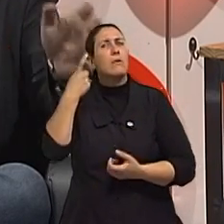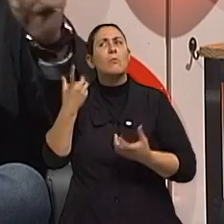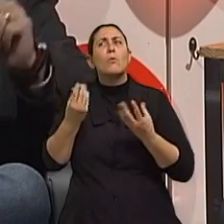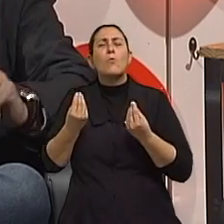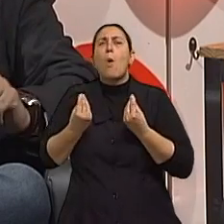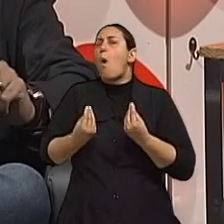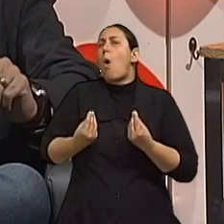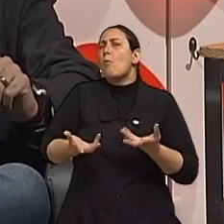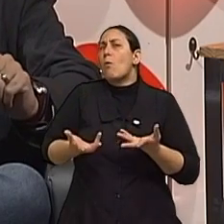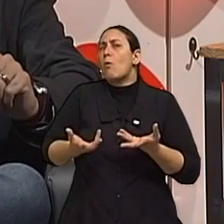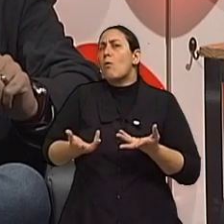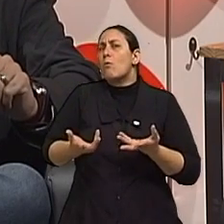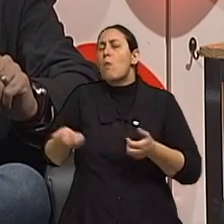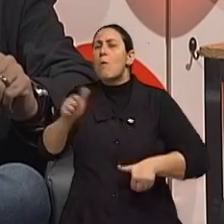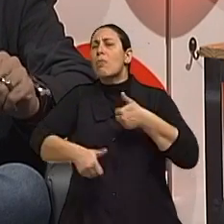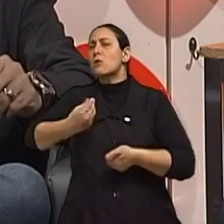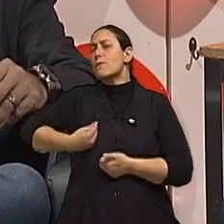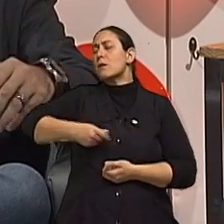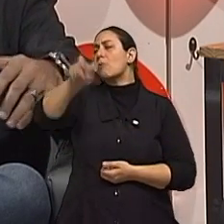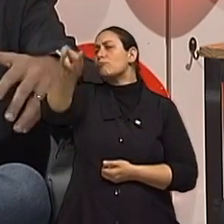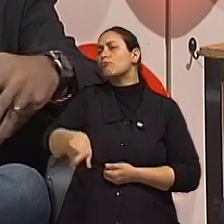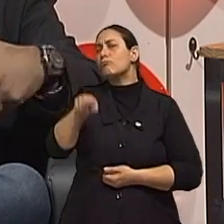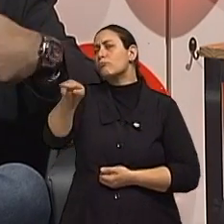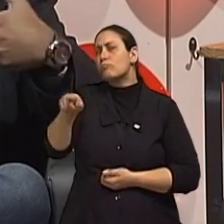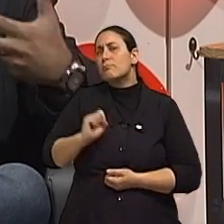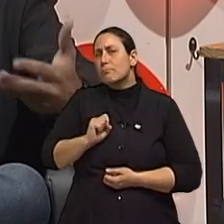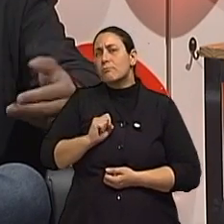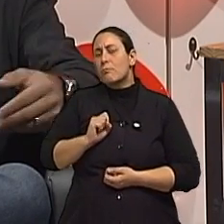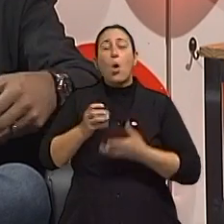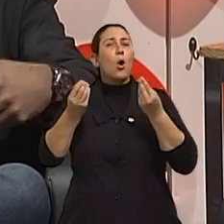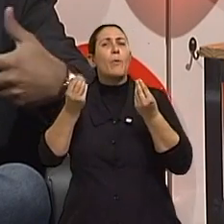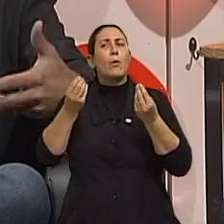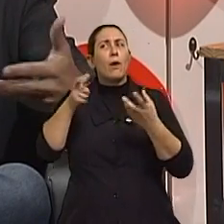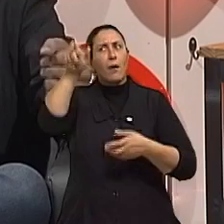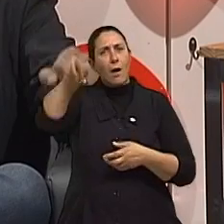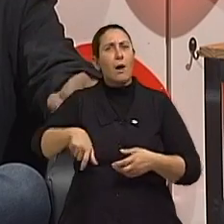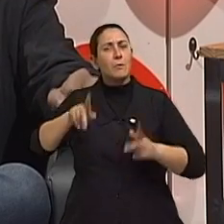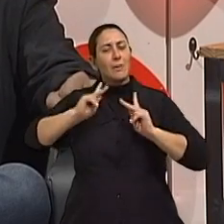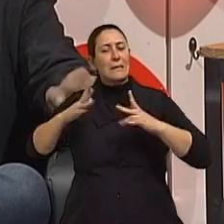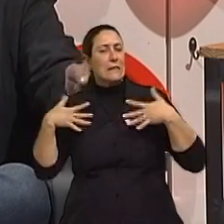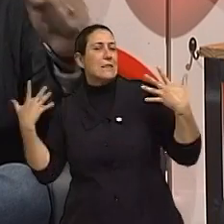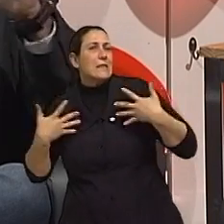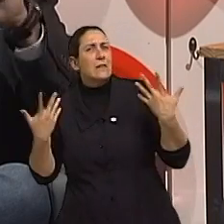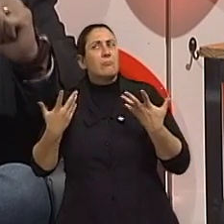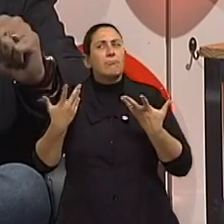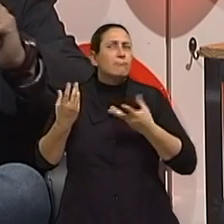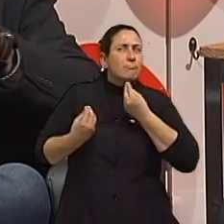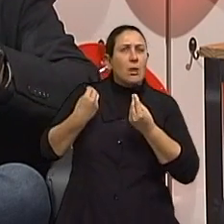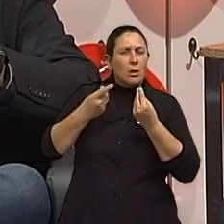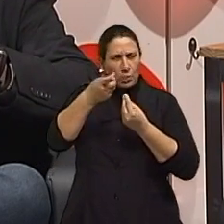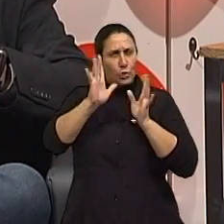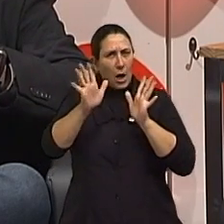como é que está a qualidade de vida dessa pessoa? Como é que está o despertar para a vida? A alegria disso? Você já se